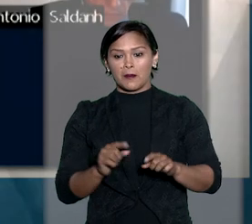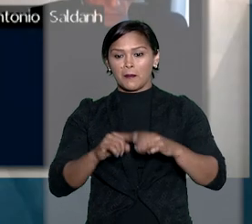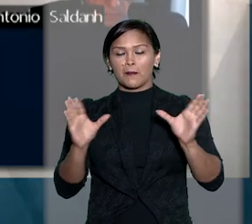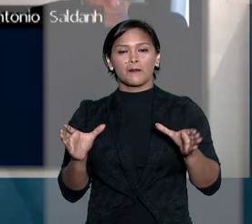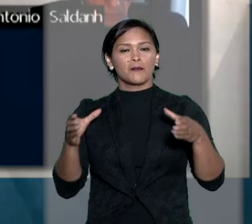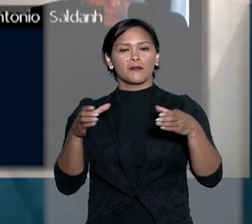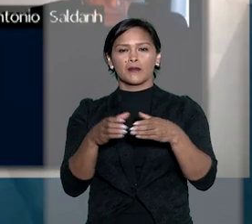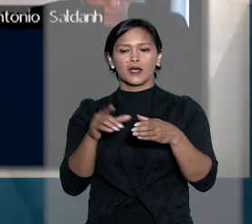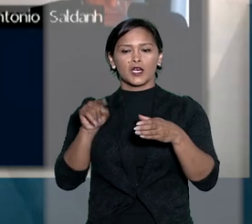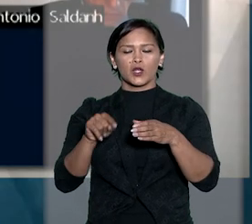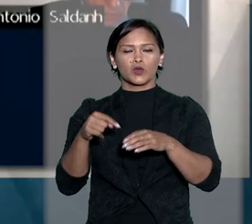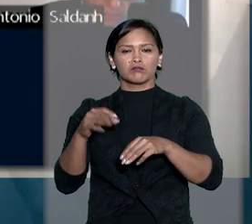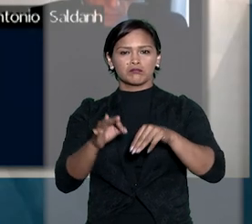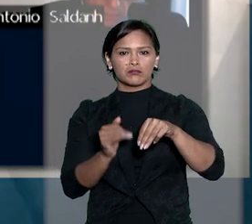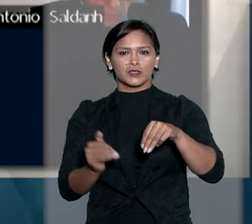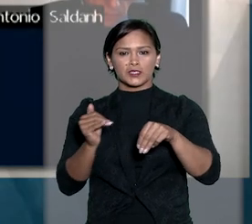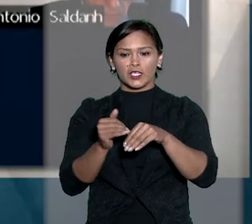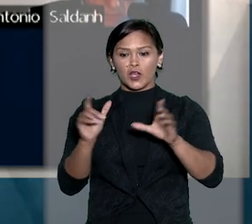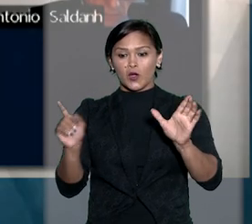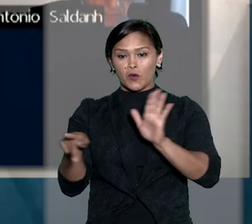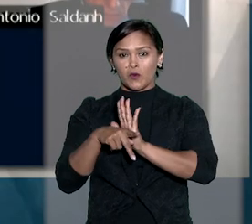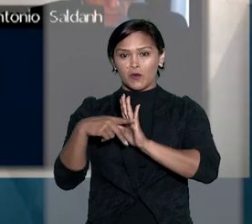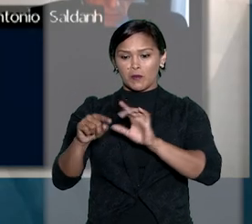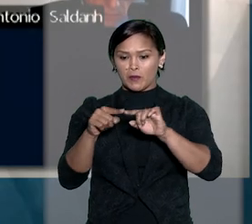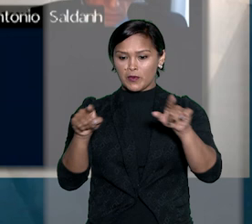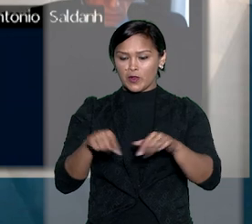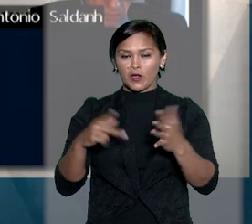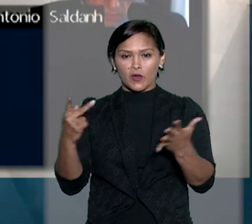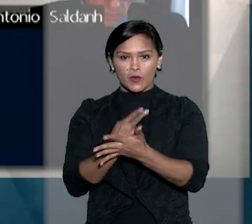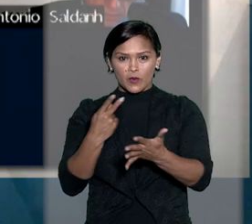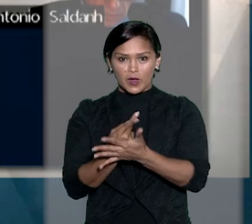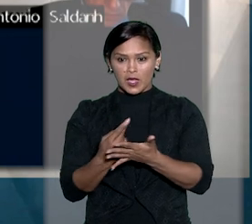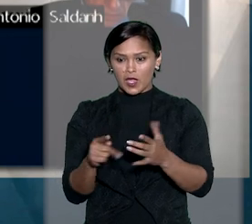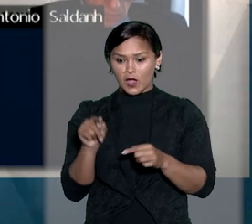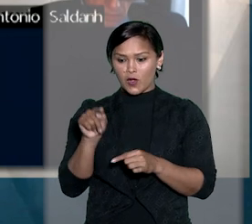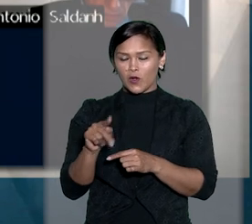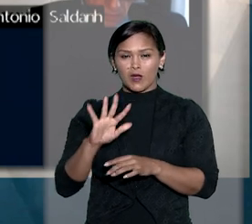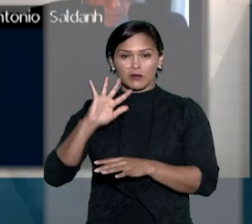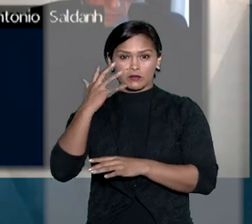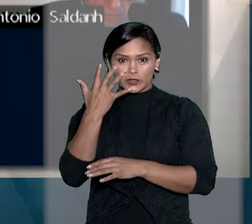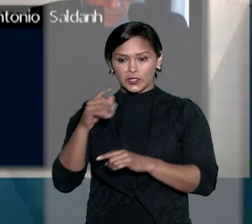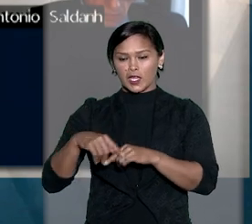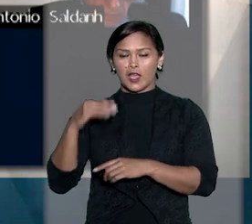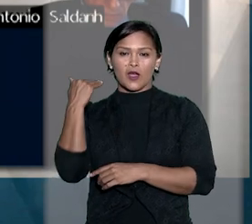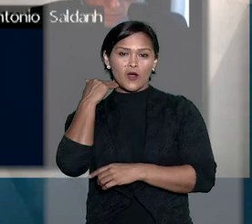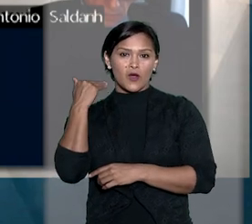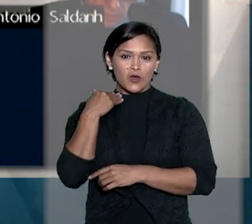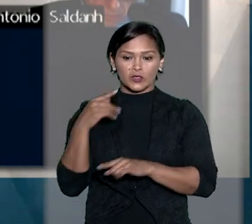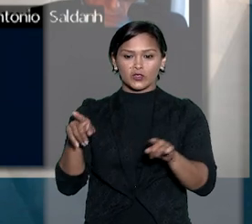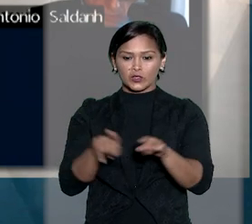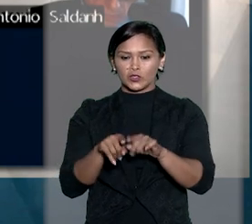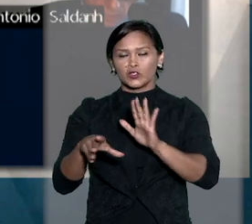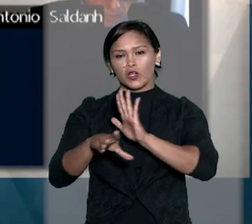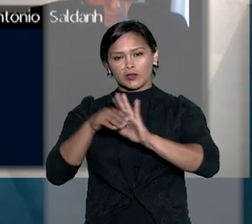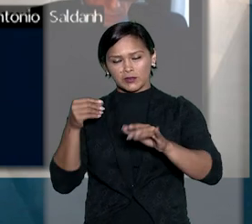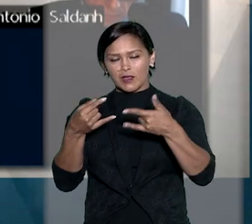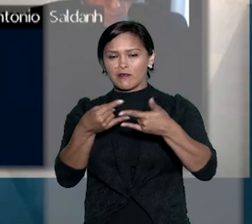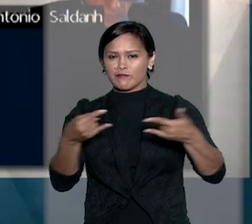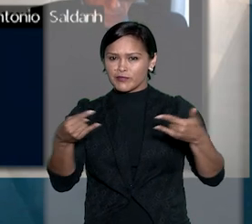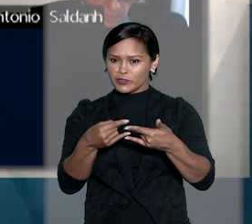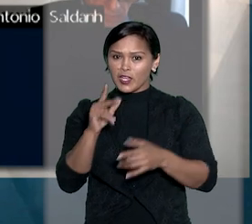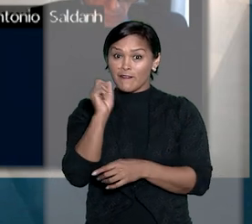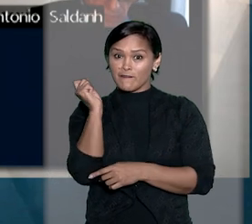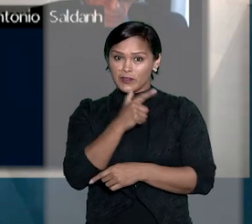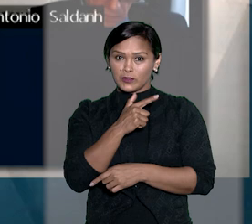Para o colegiado, o local de obtenção da vantagem ilícita nesses casos é o da agência bancária onde seria